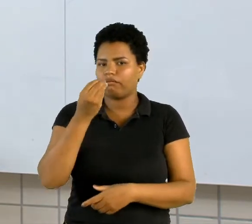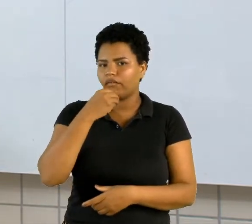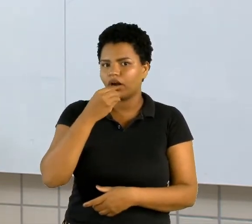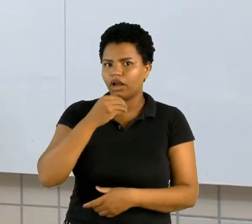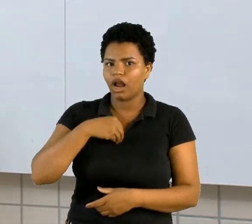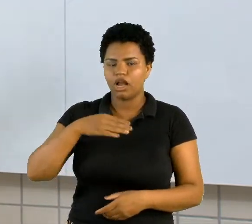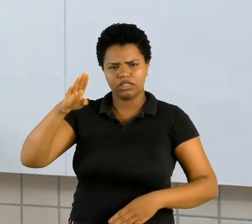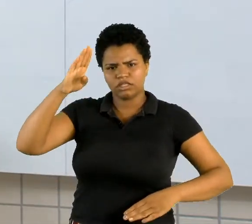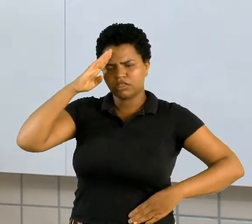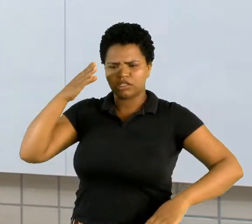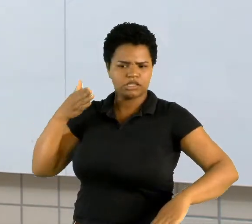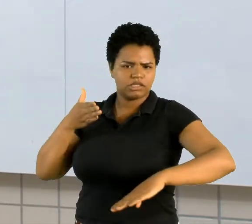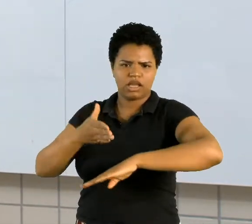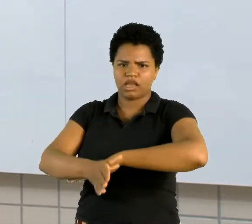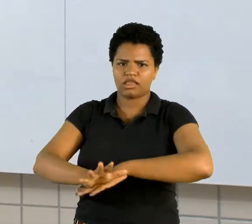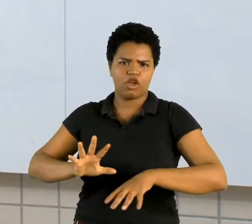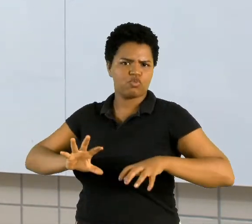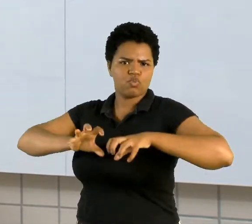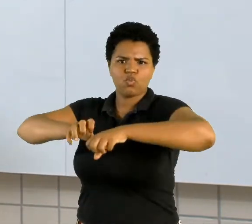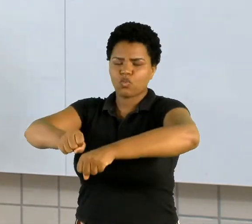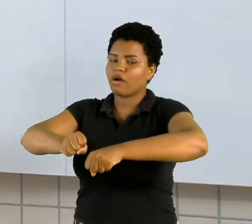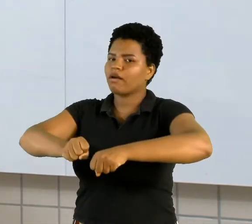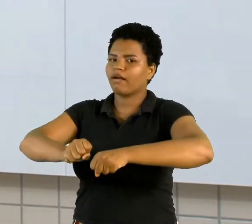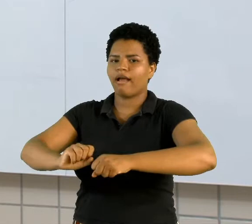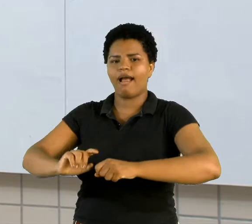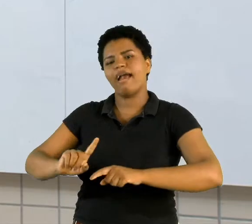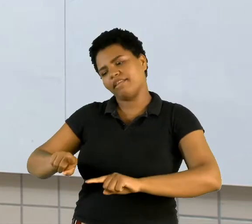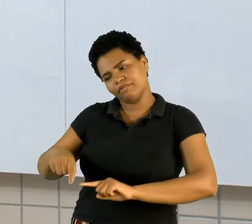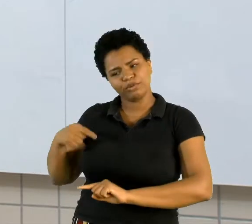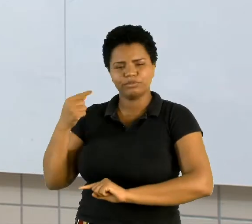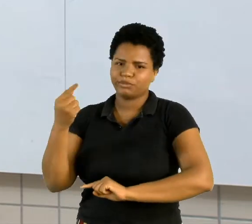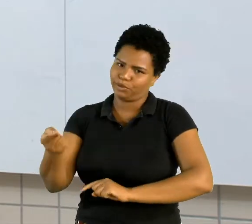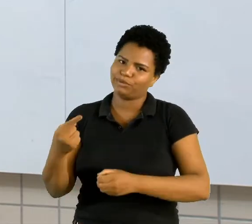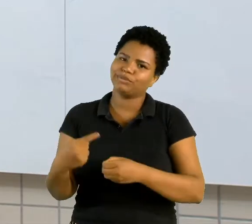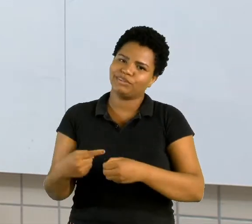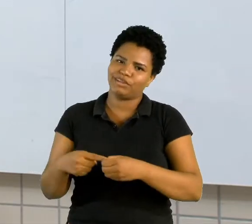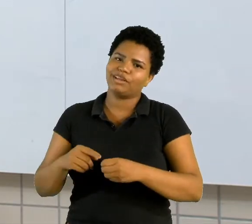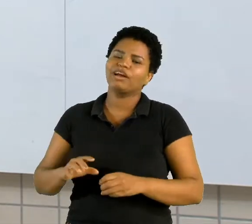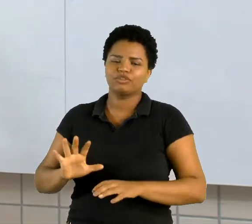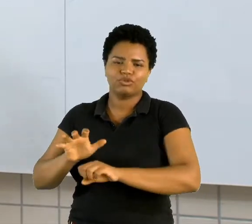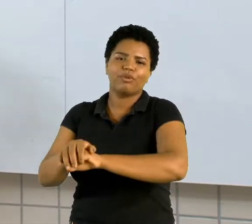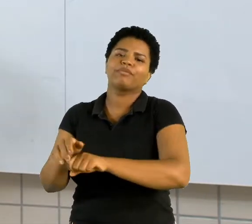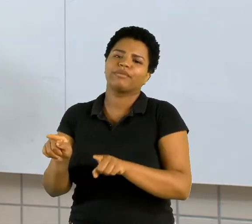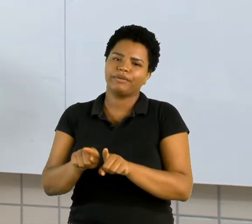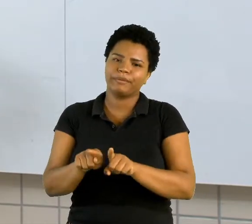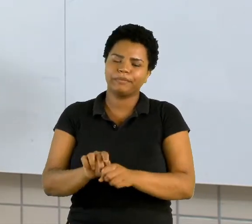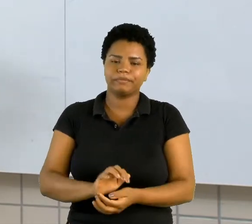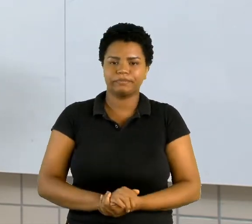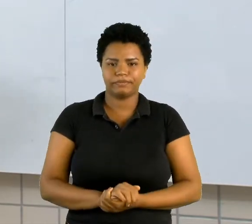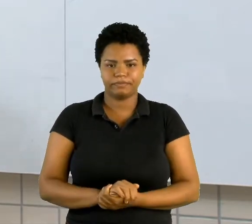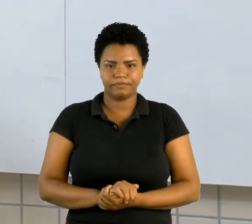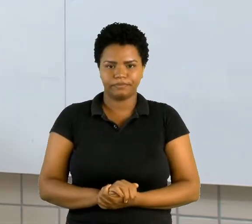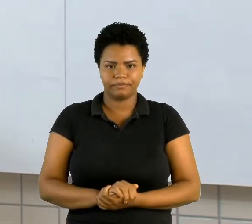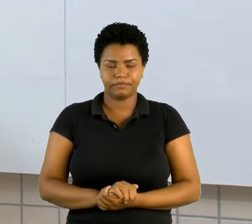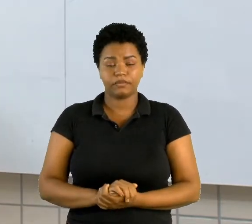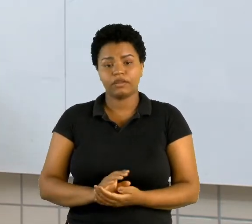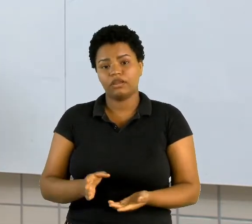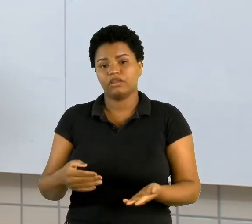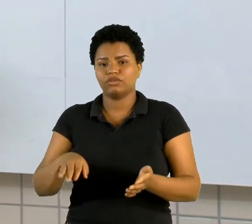tudo e avançavam para o próximo território, para outra cidade. Chegou-se um momento em que